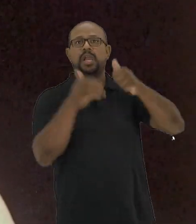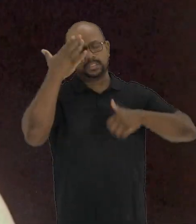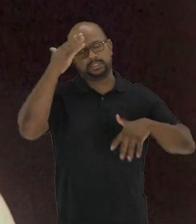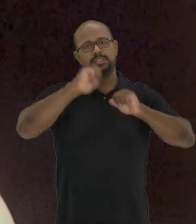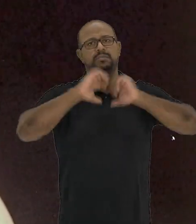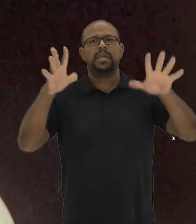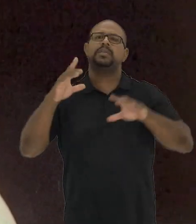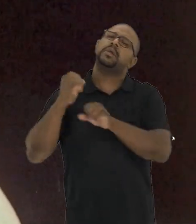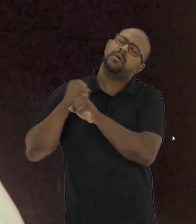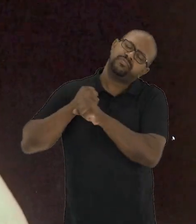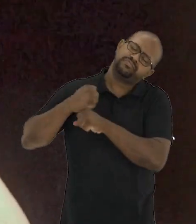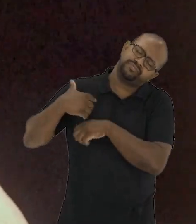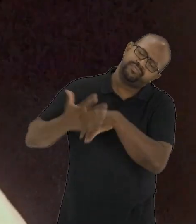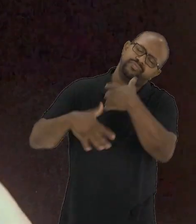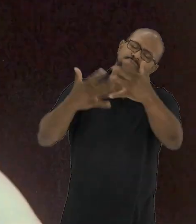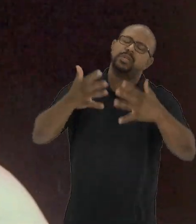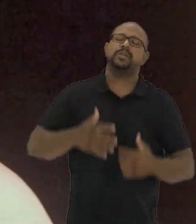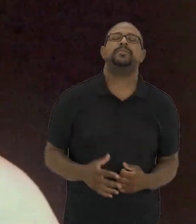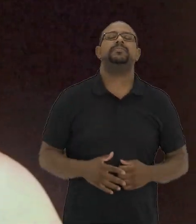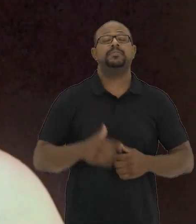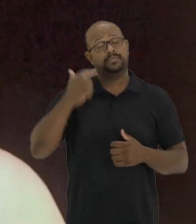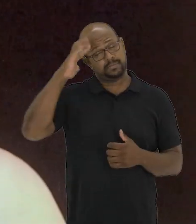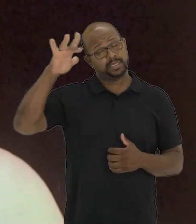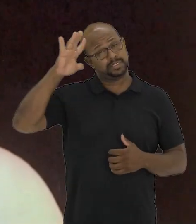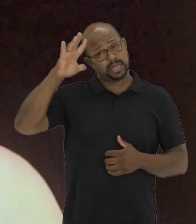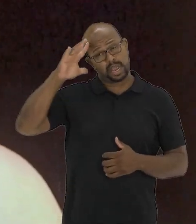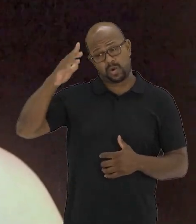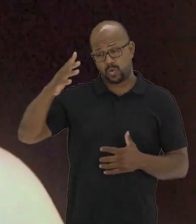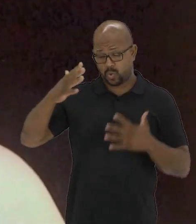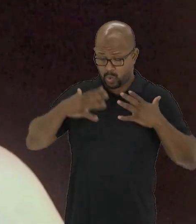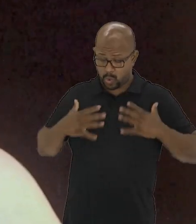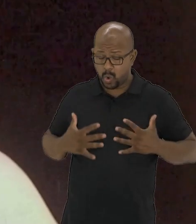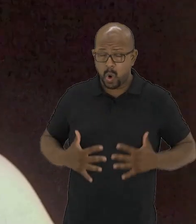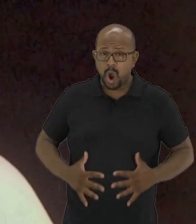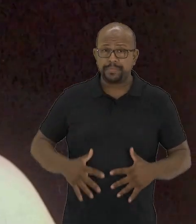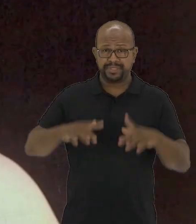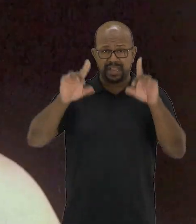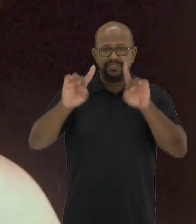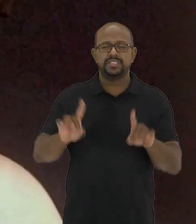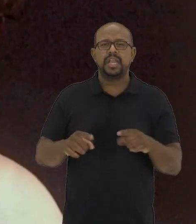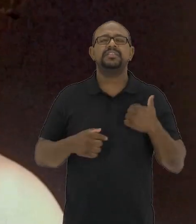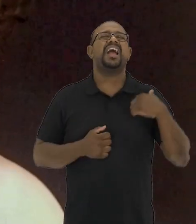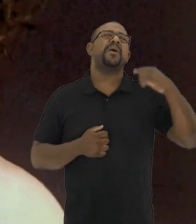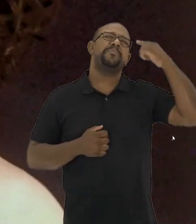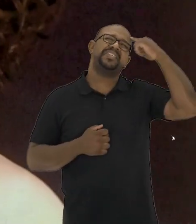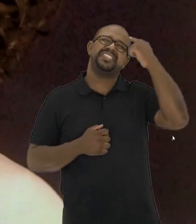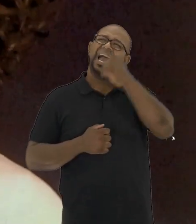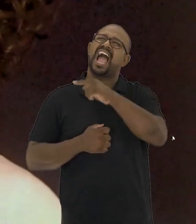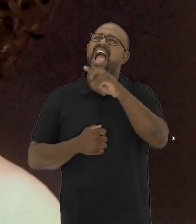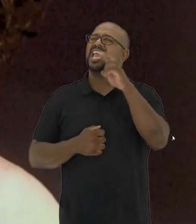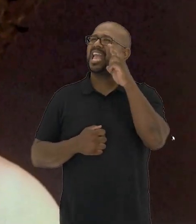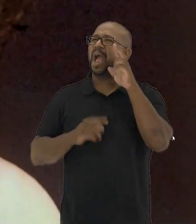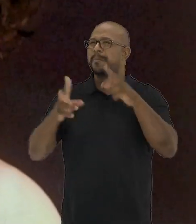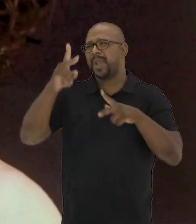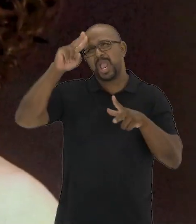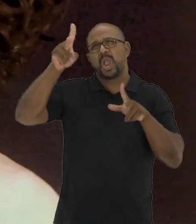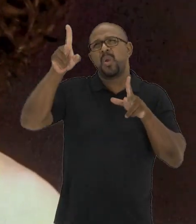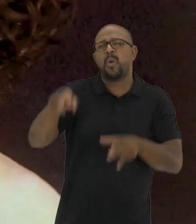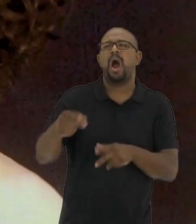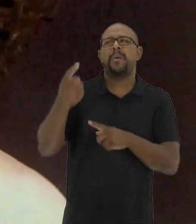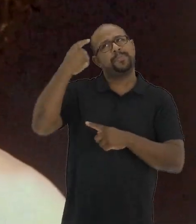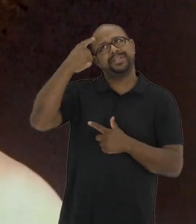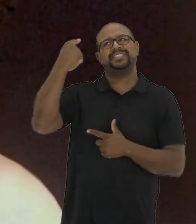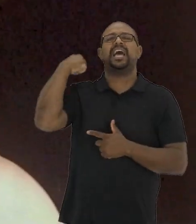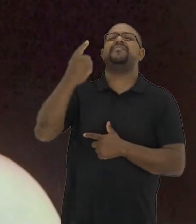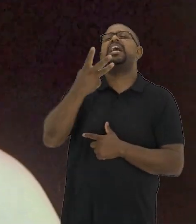mudanças de entendimento ao longo dos séculos. Pensar o corpo deficiente hoje não é mais pensar o corpo